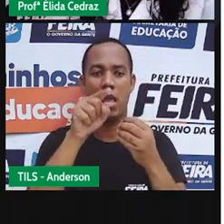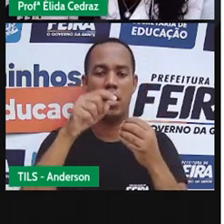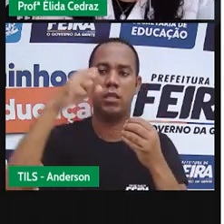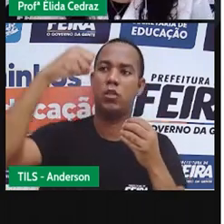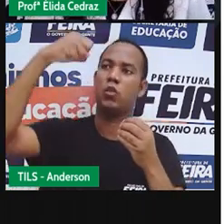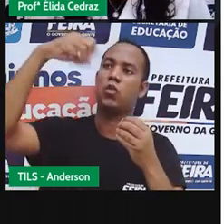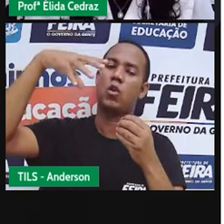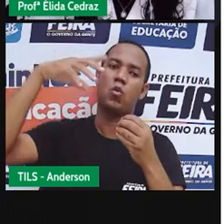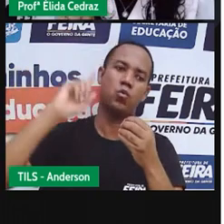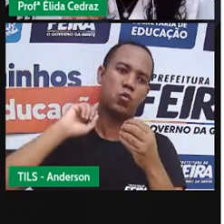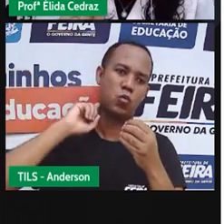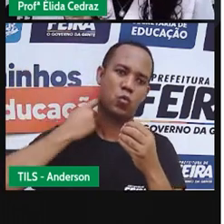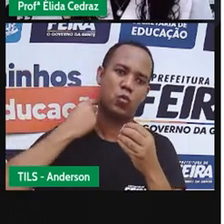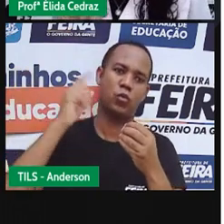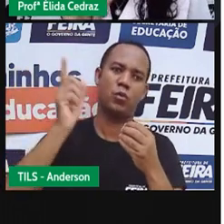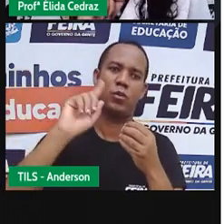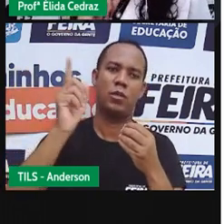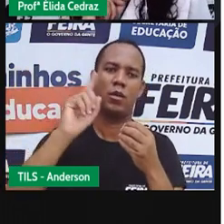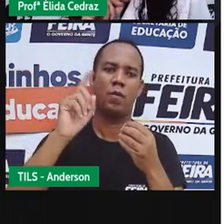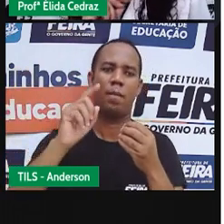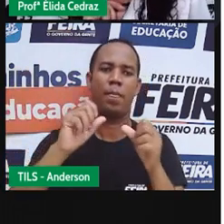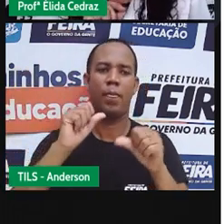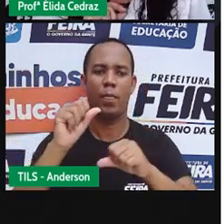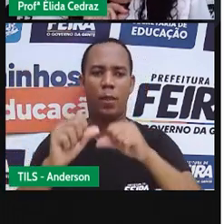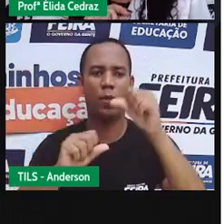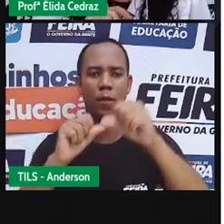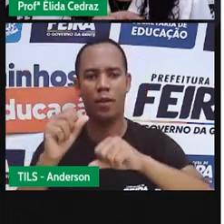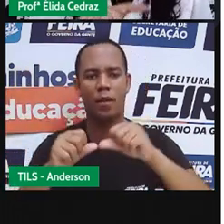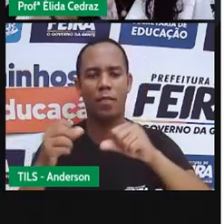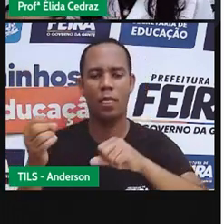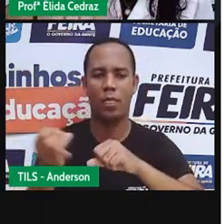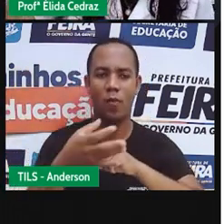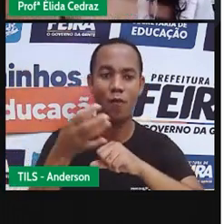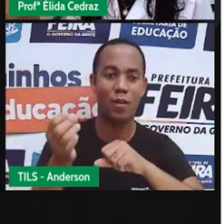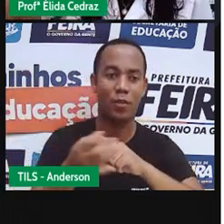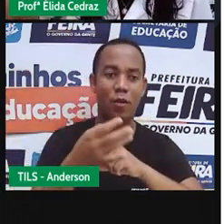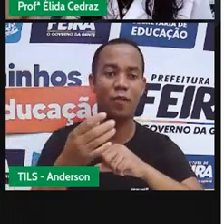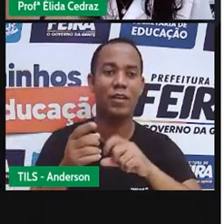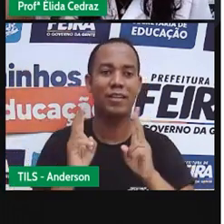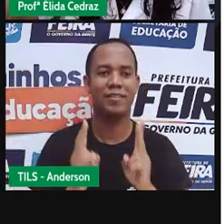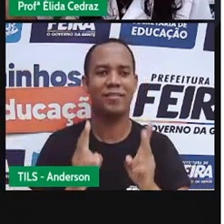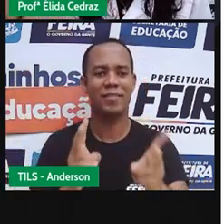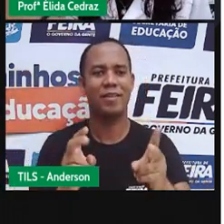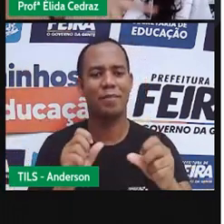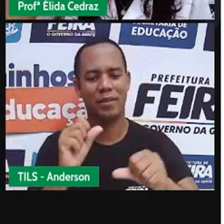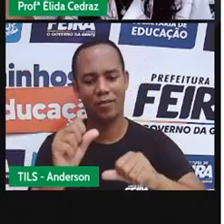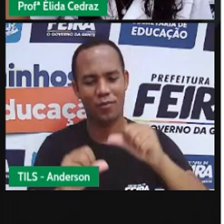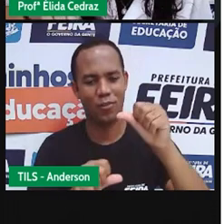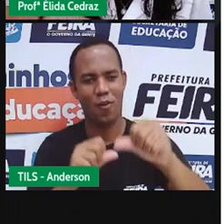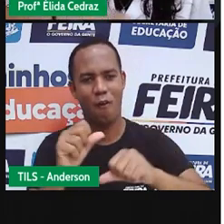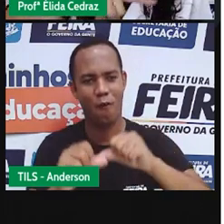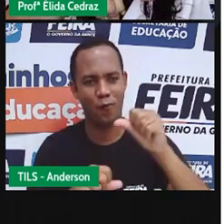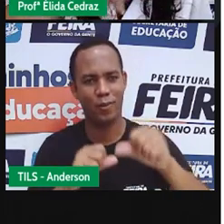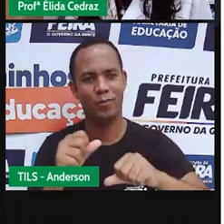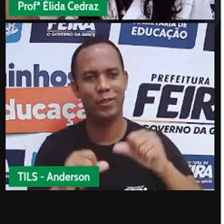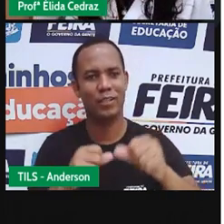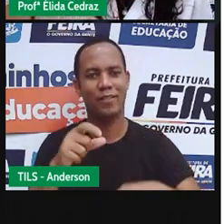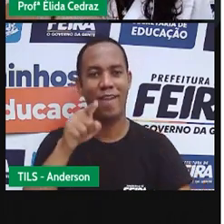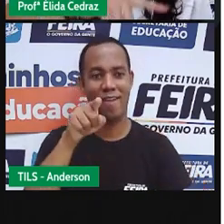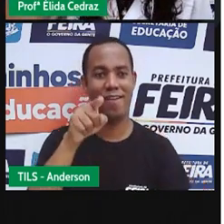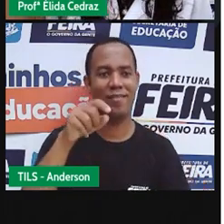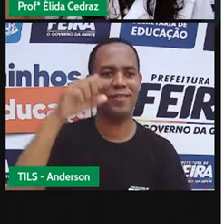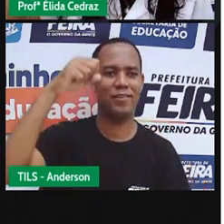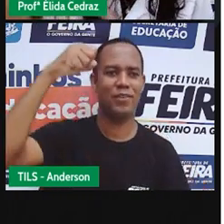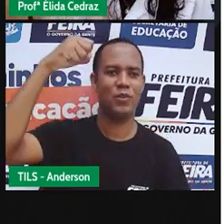o ambiente. Gente, fonte renovável é aquela que está sempre nova. Então, o